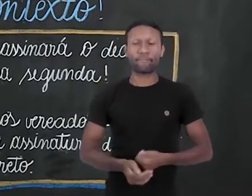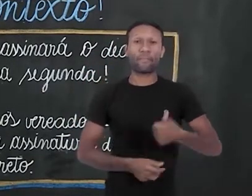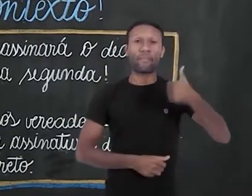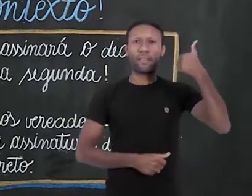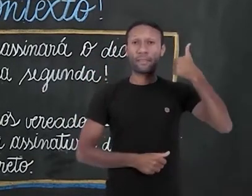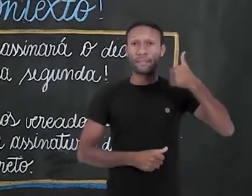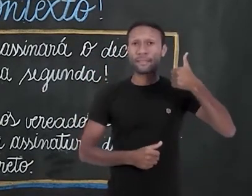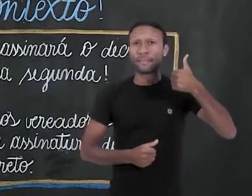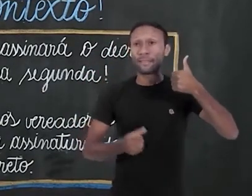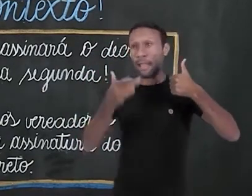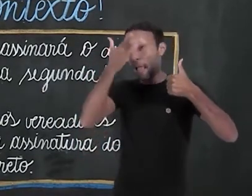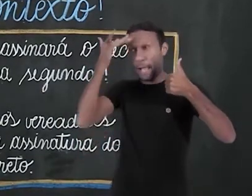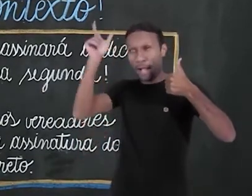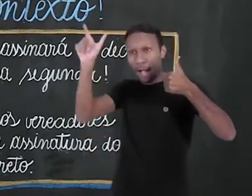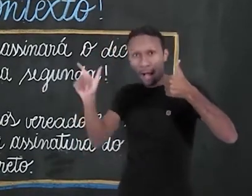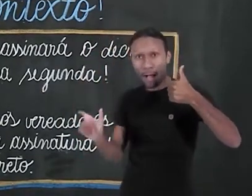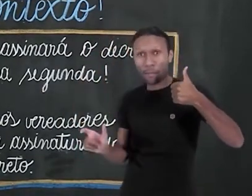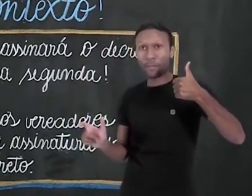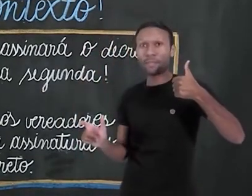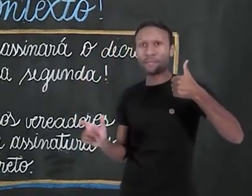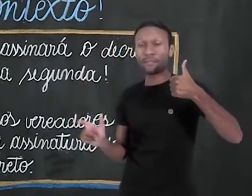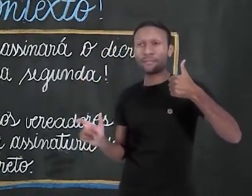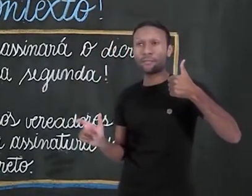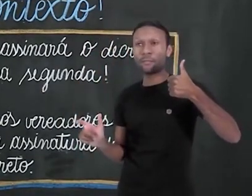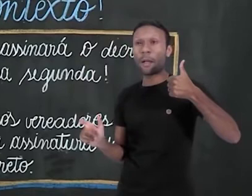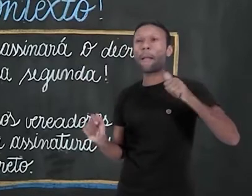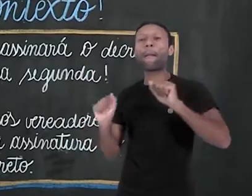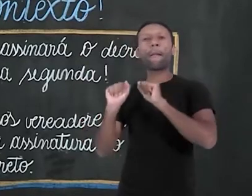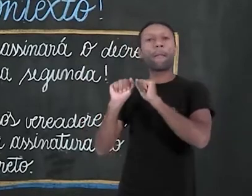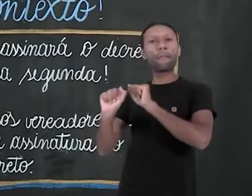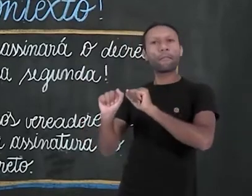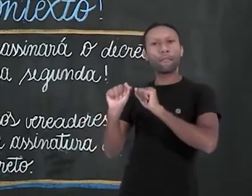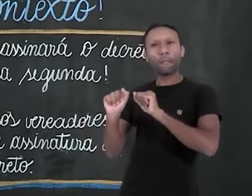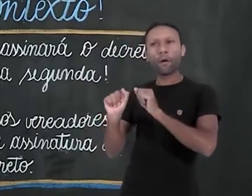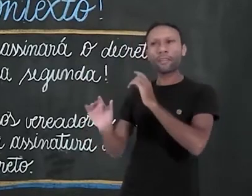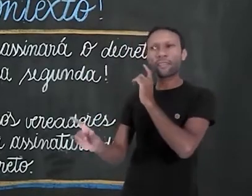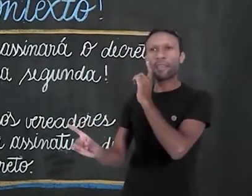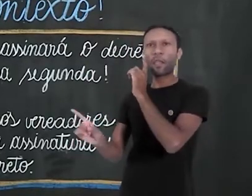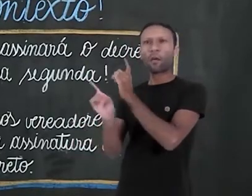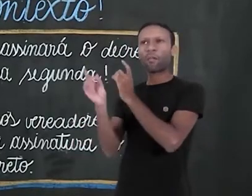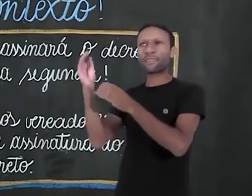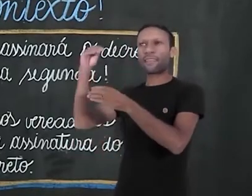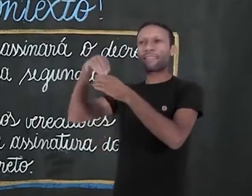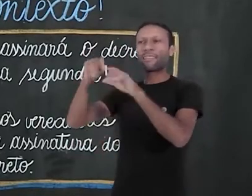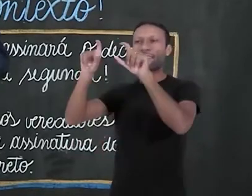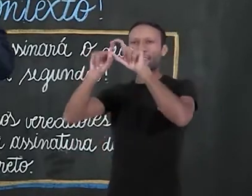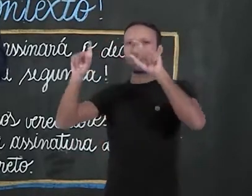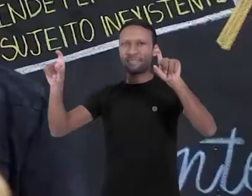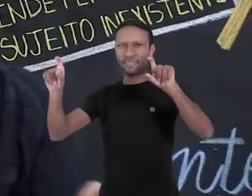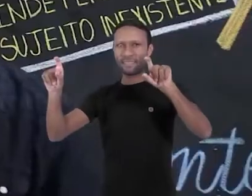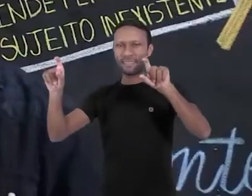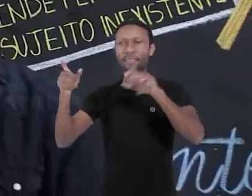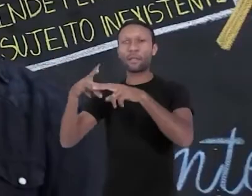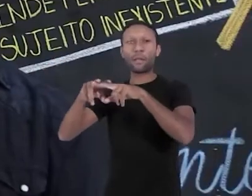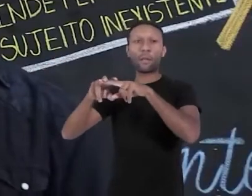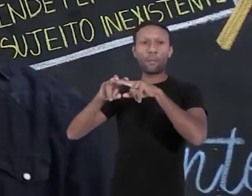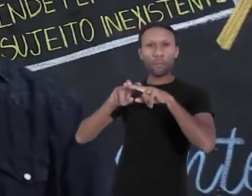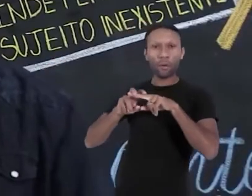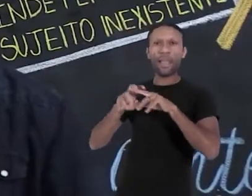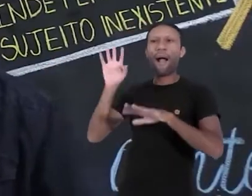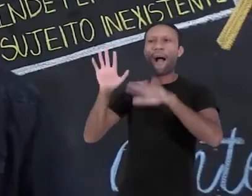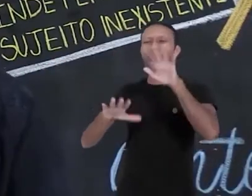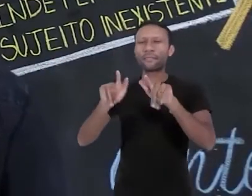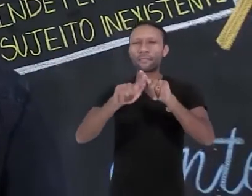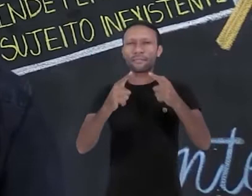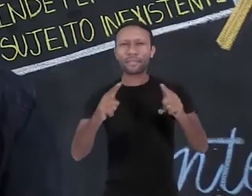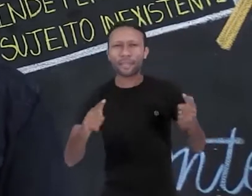sujeito oculto, embora receba este nome, ele pode ser identificado dentro da oração. Por isso que, em algumas gramáticas,